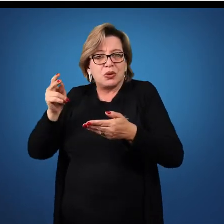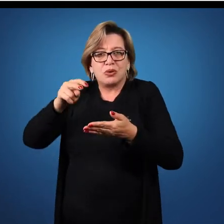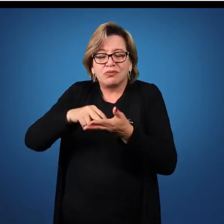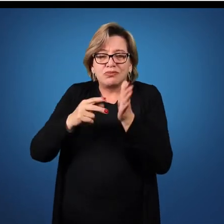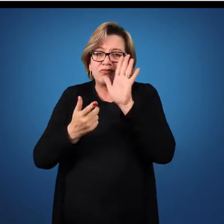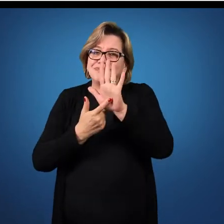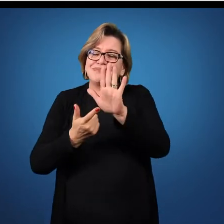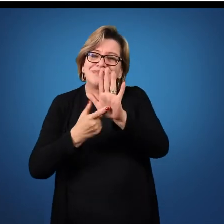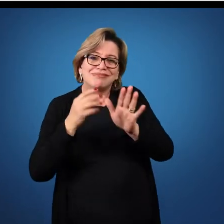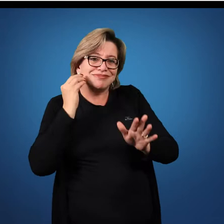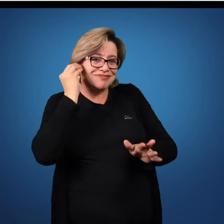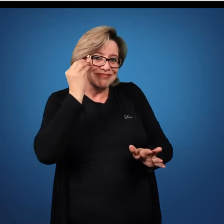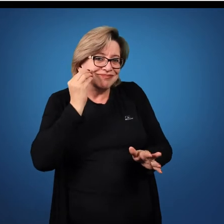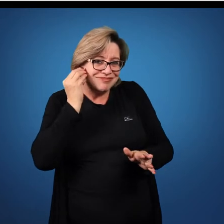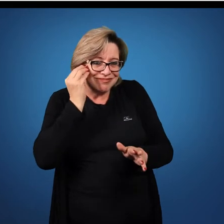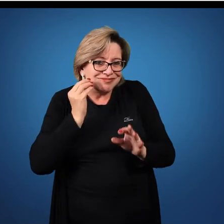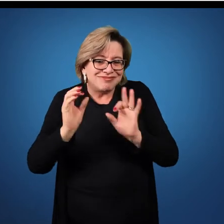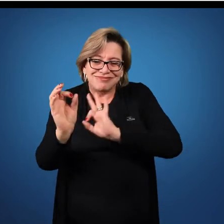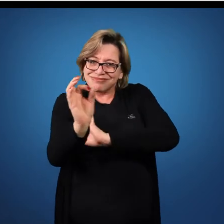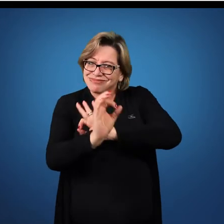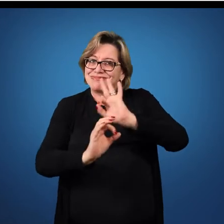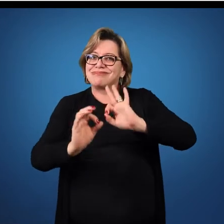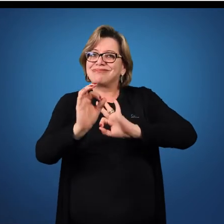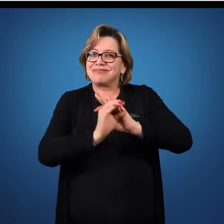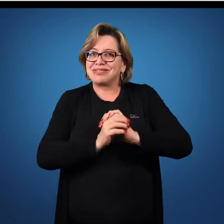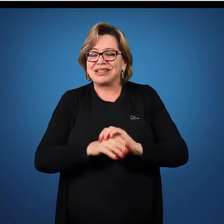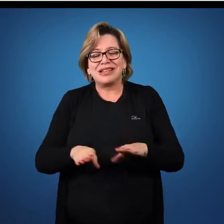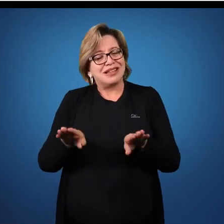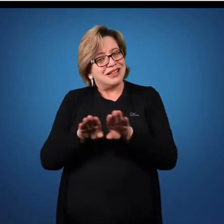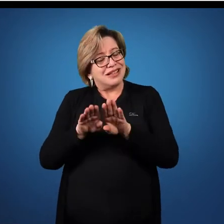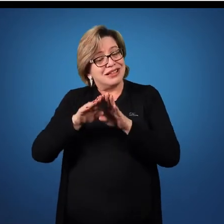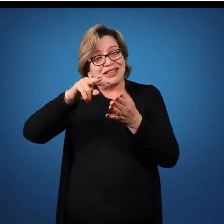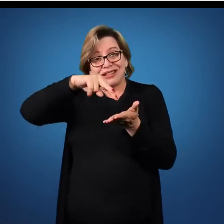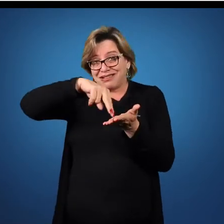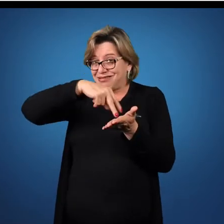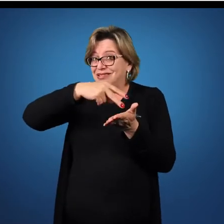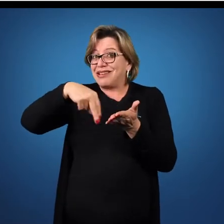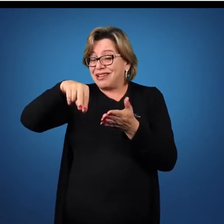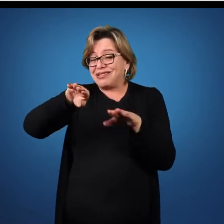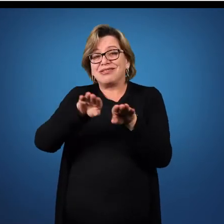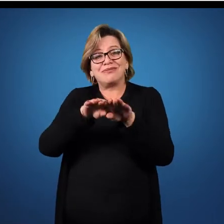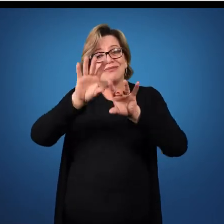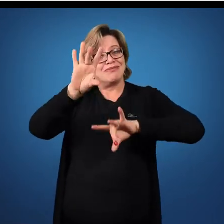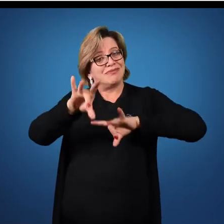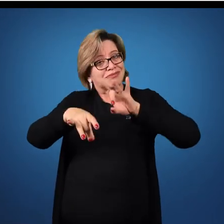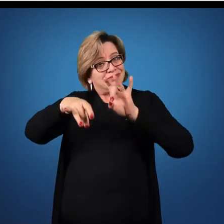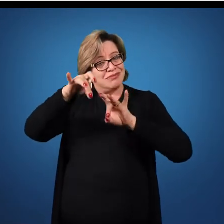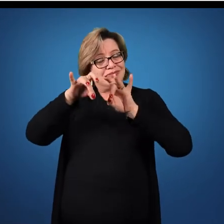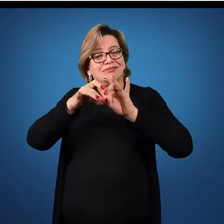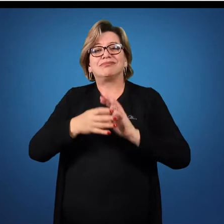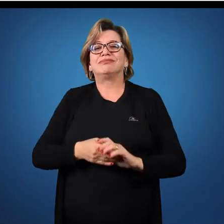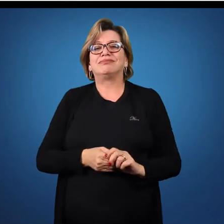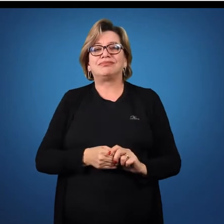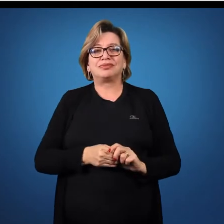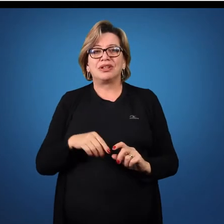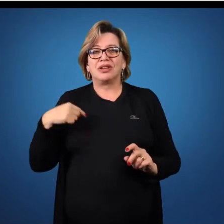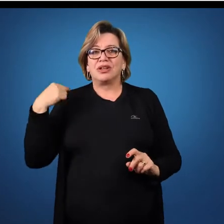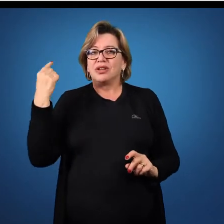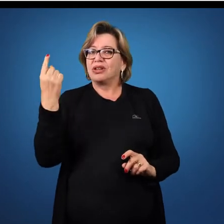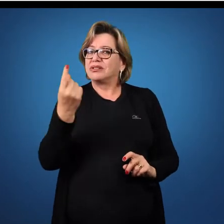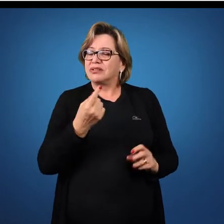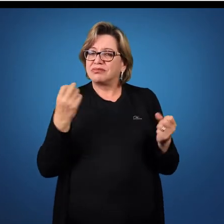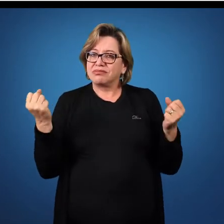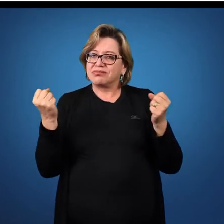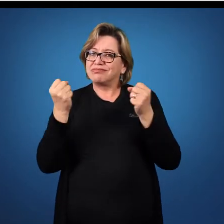agora de forma direcionada, tanto na cena da dança quanto na cena do teatro. Nós podemos,